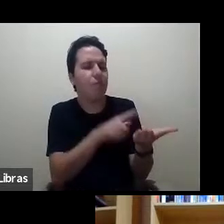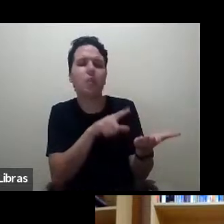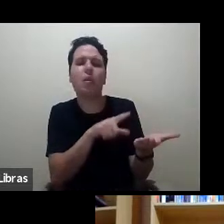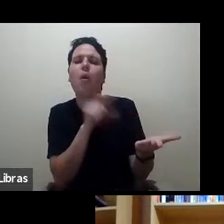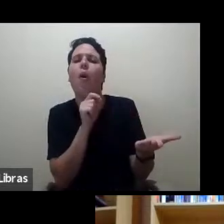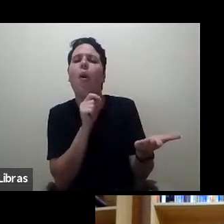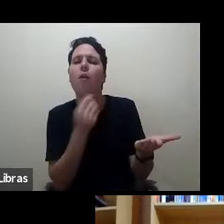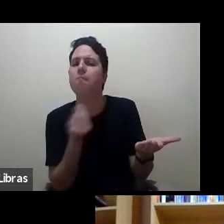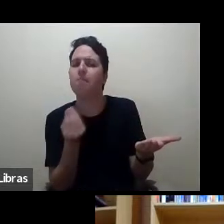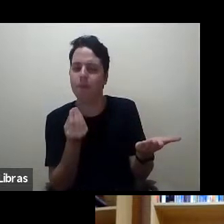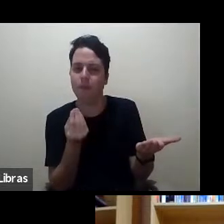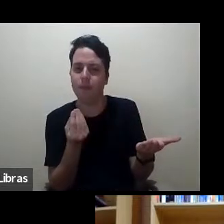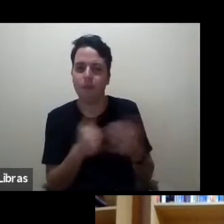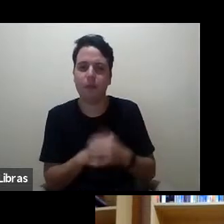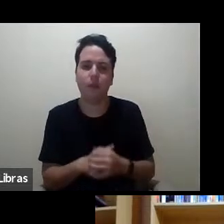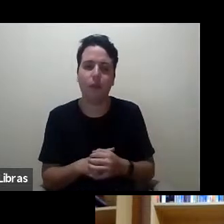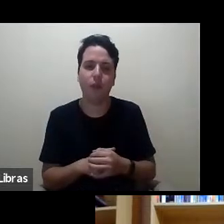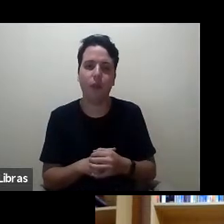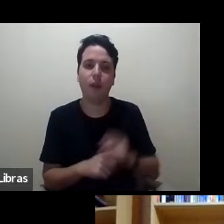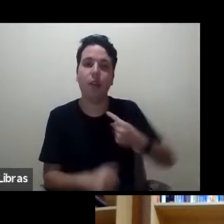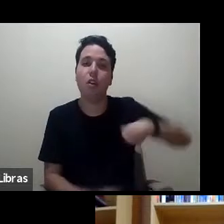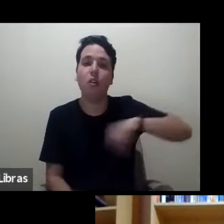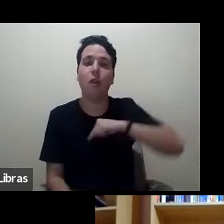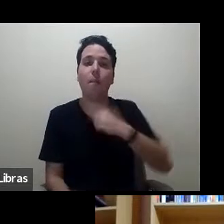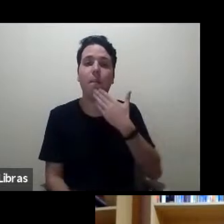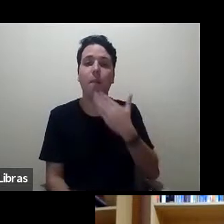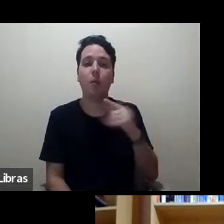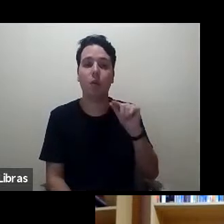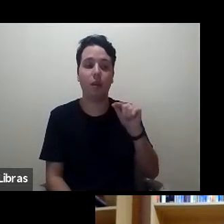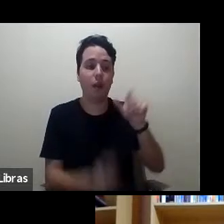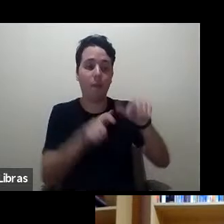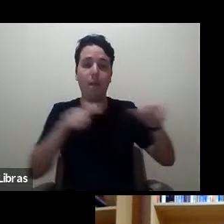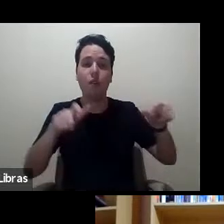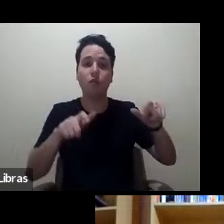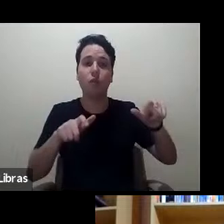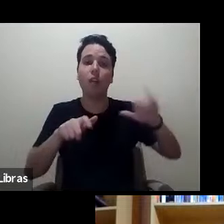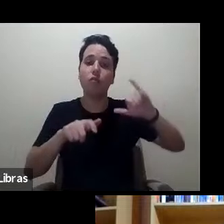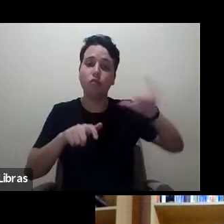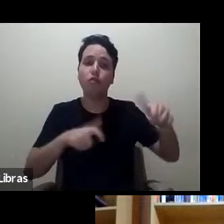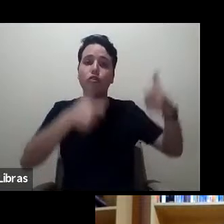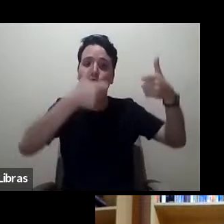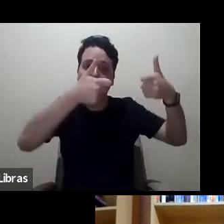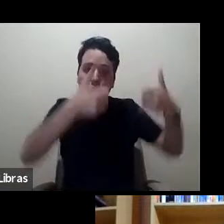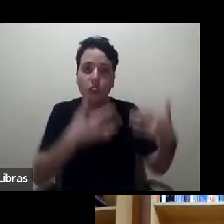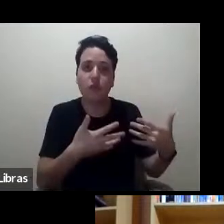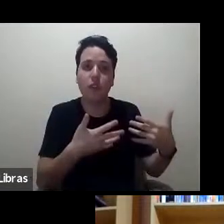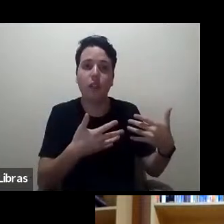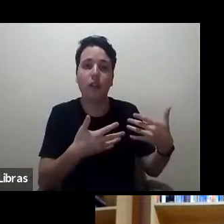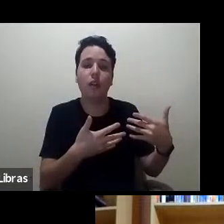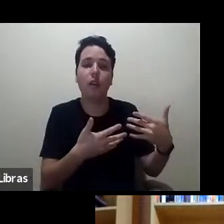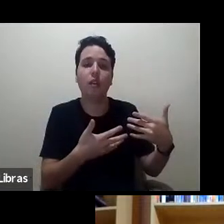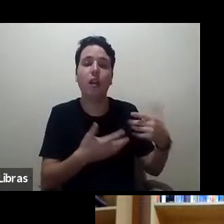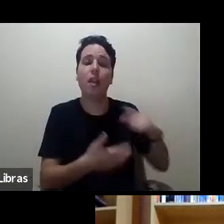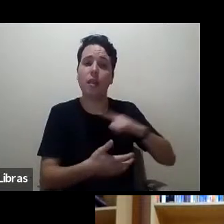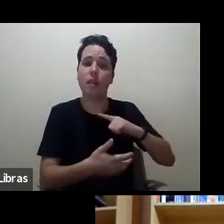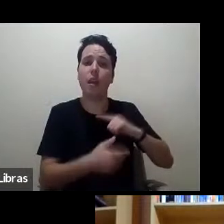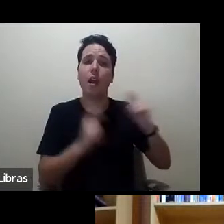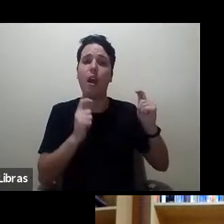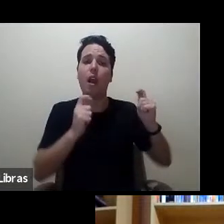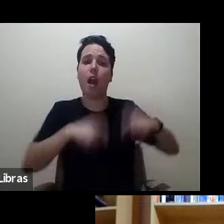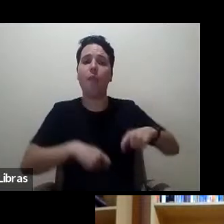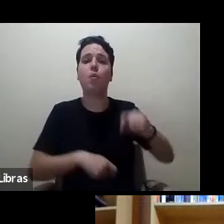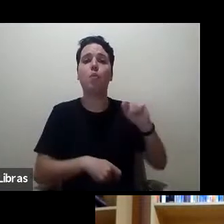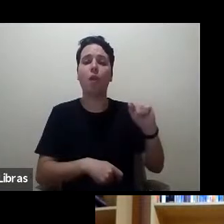Nós pedimos que as pessoas justifiquem que têm capacidade para